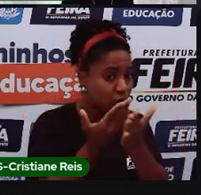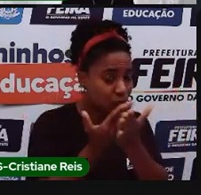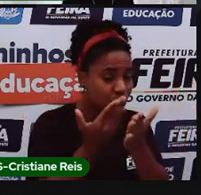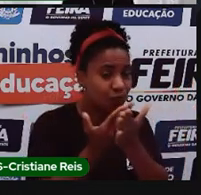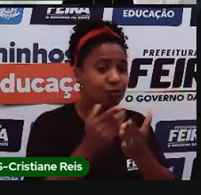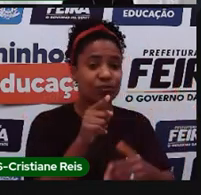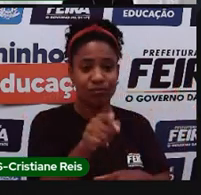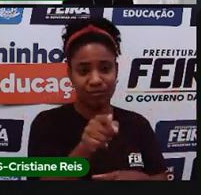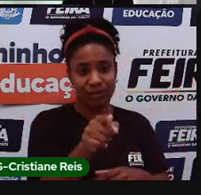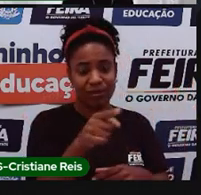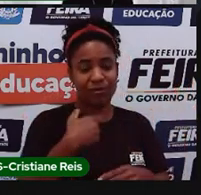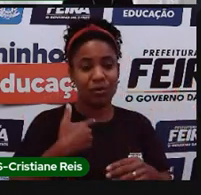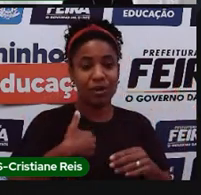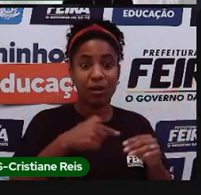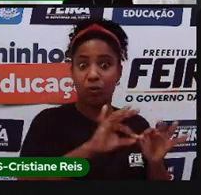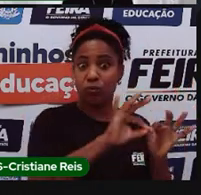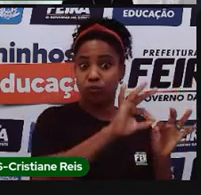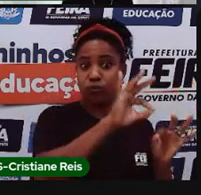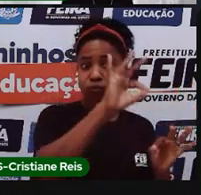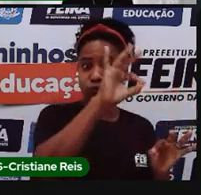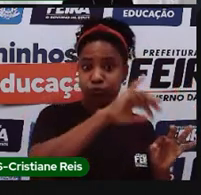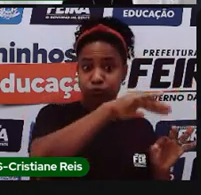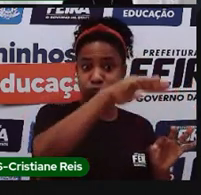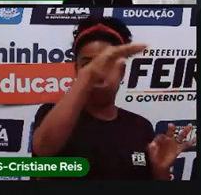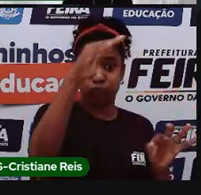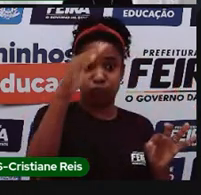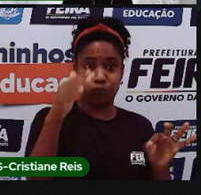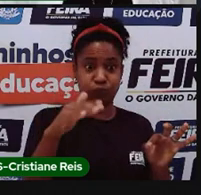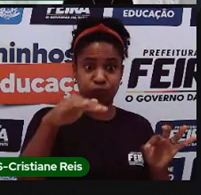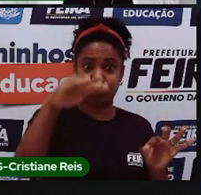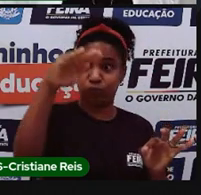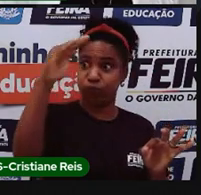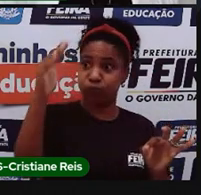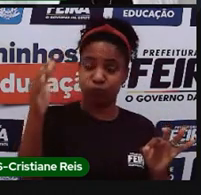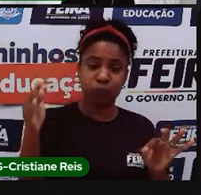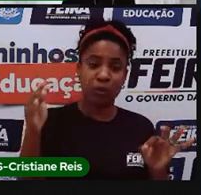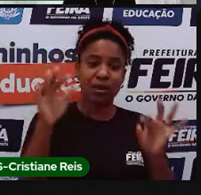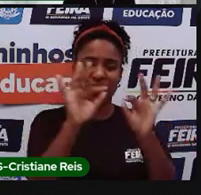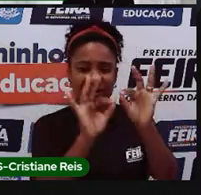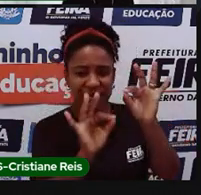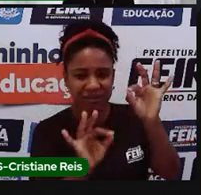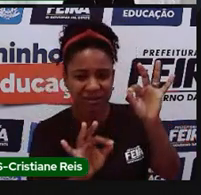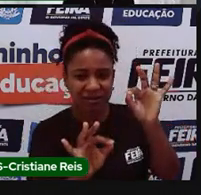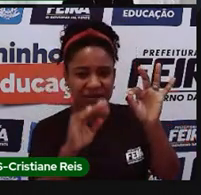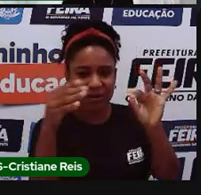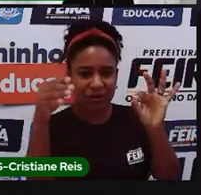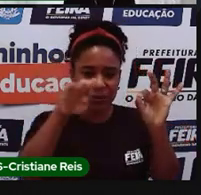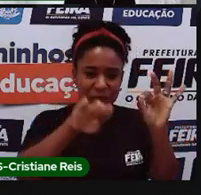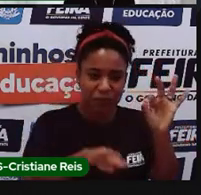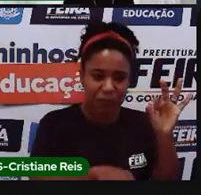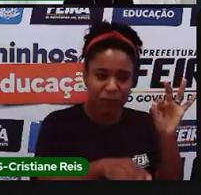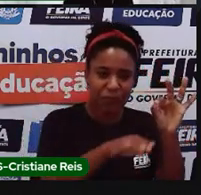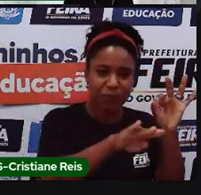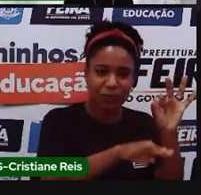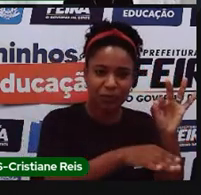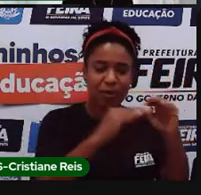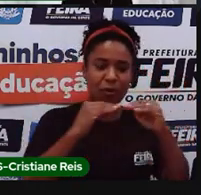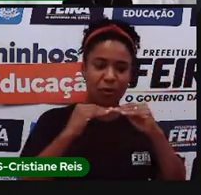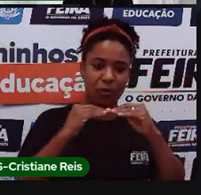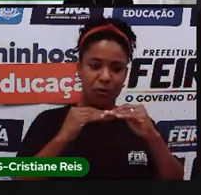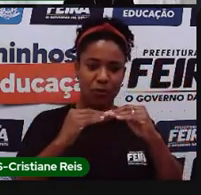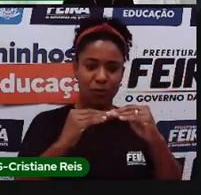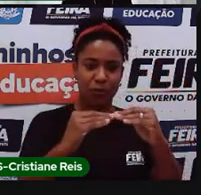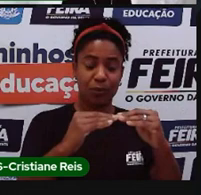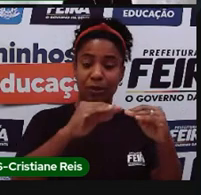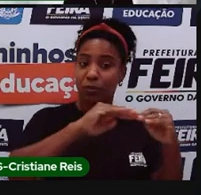maior a altitude. Quanto mais clarinho, menor a altitude. Então, vou desde as áreas de planícies até as áreas,